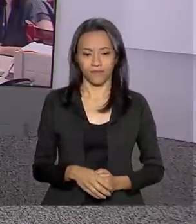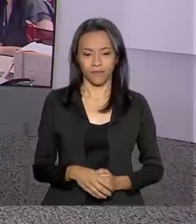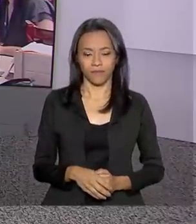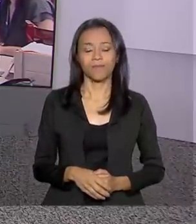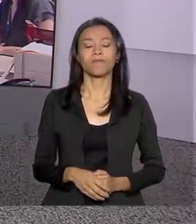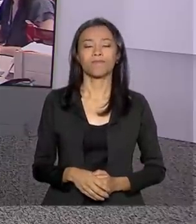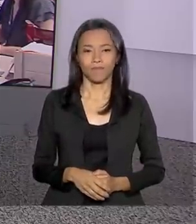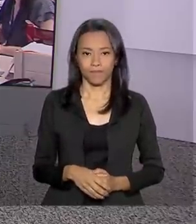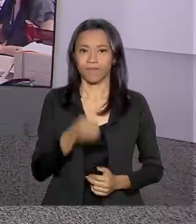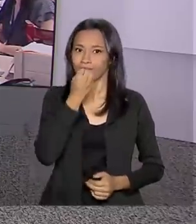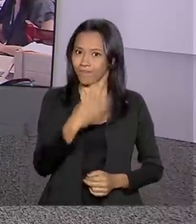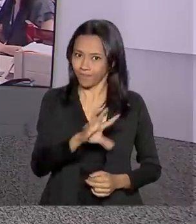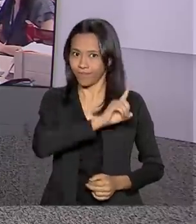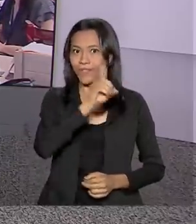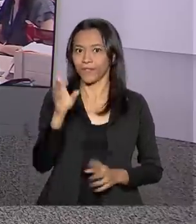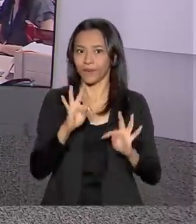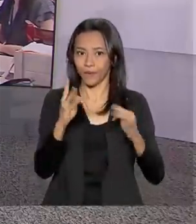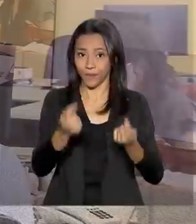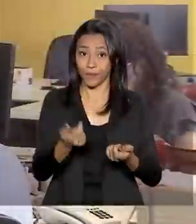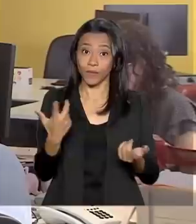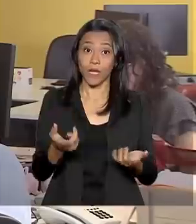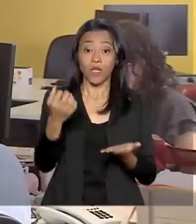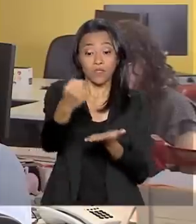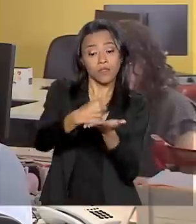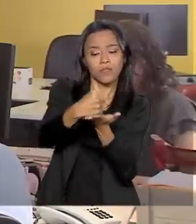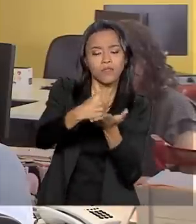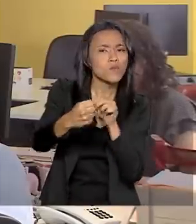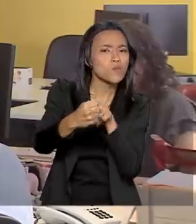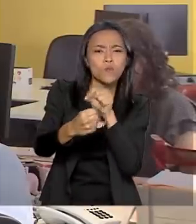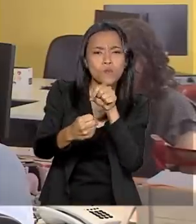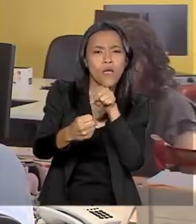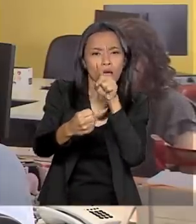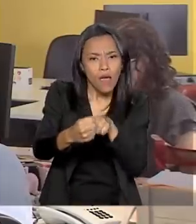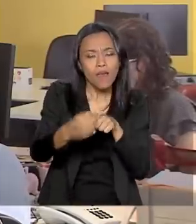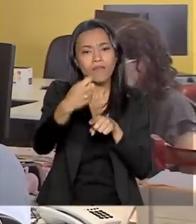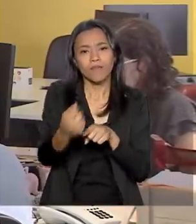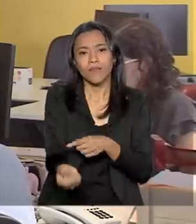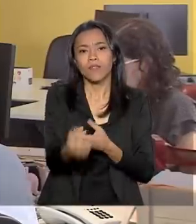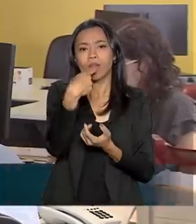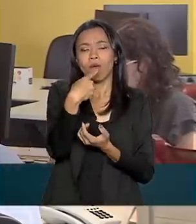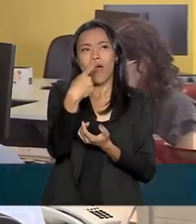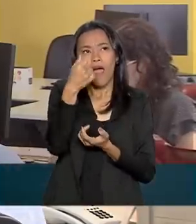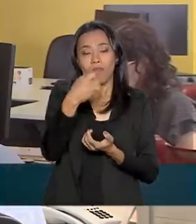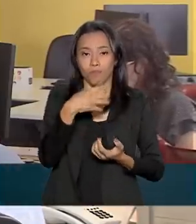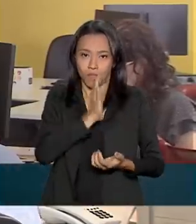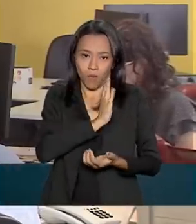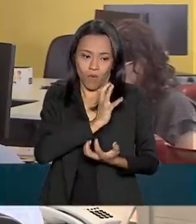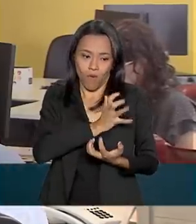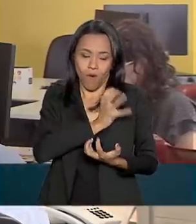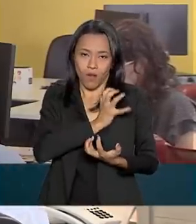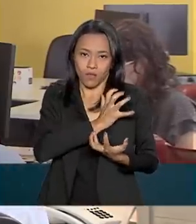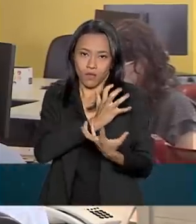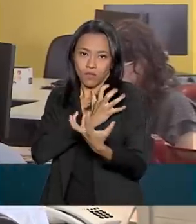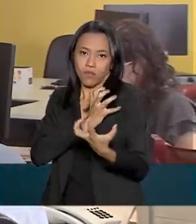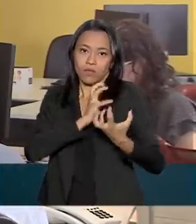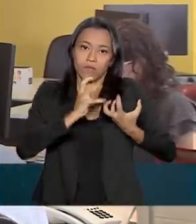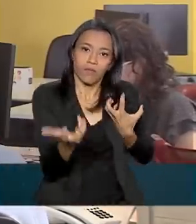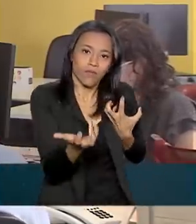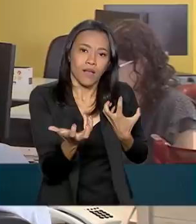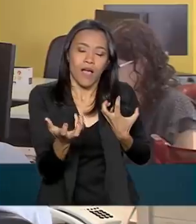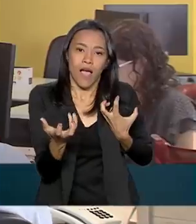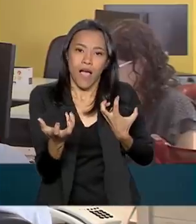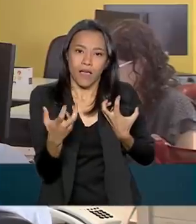Bom dia, Carla. Bom dia a todos. Os imunossupressores são medicamentos usados para evitar a rejeição do órgão transplantado pelo organismo.